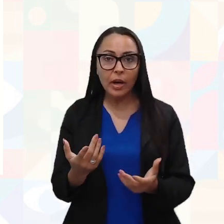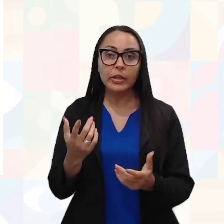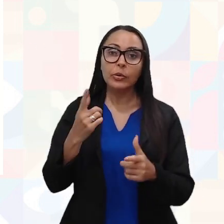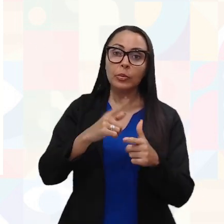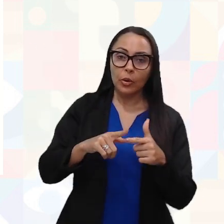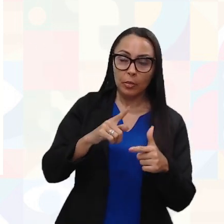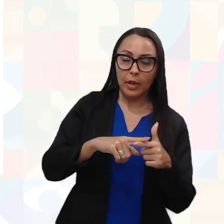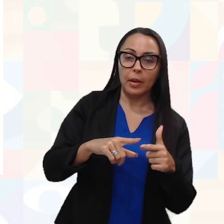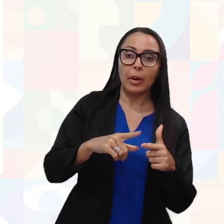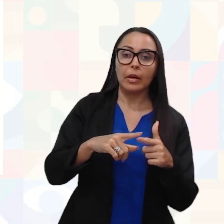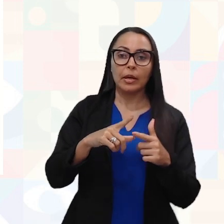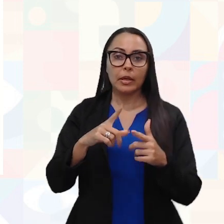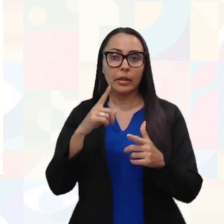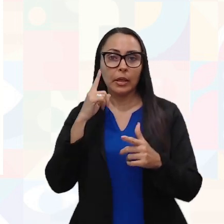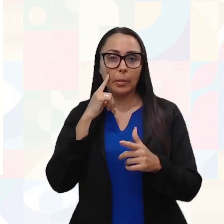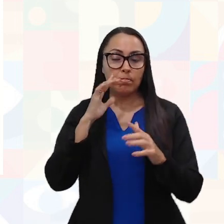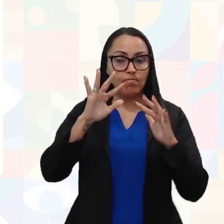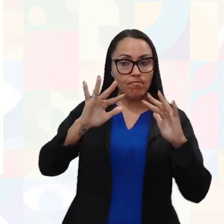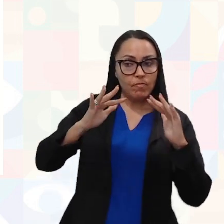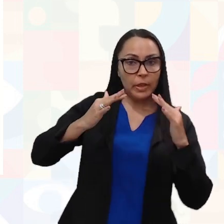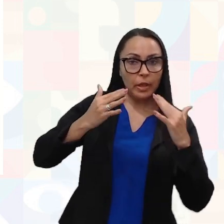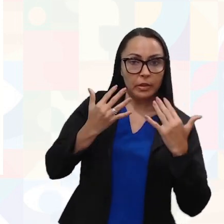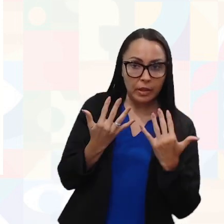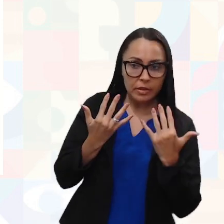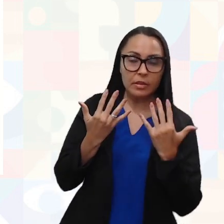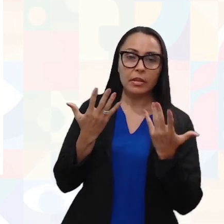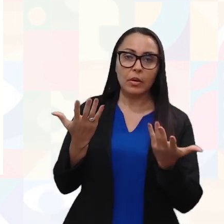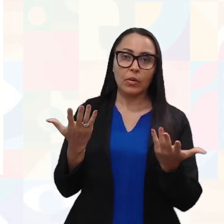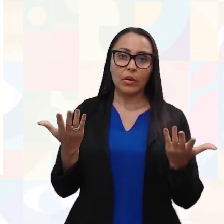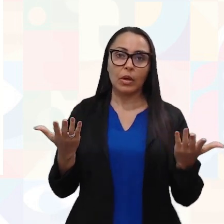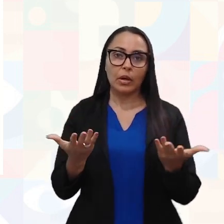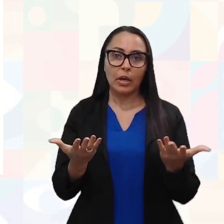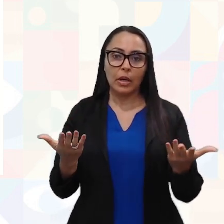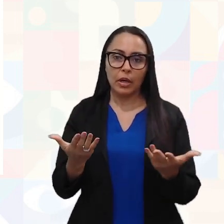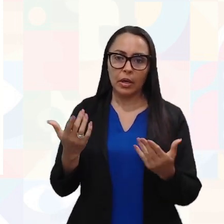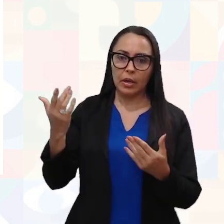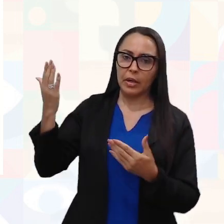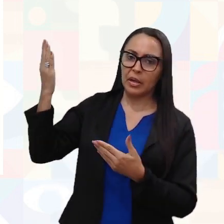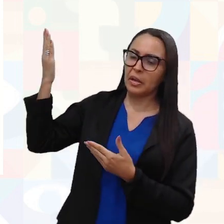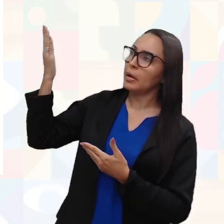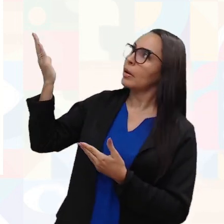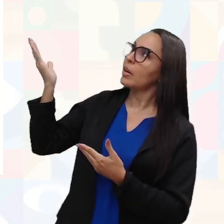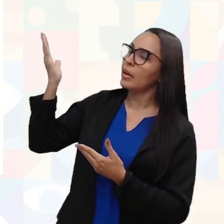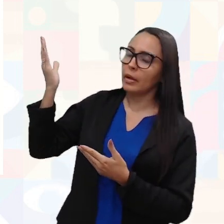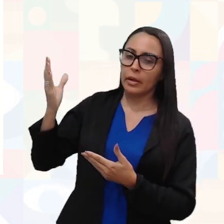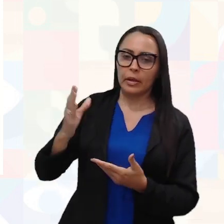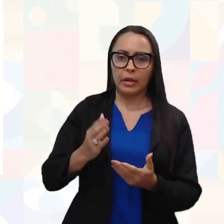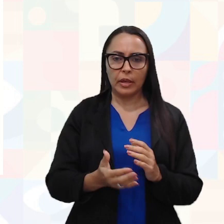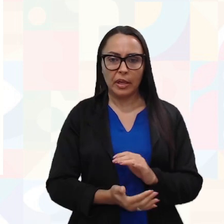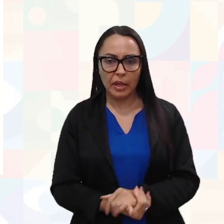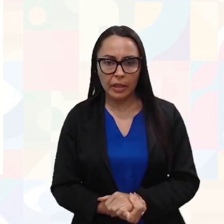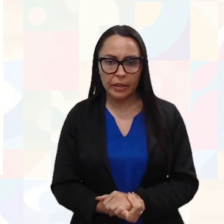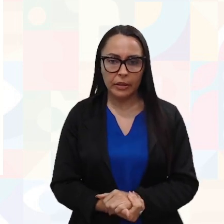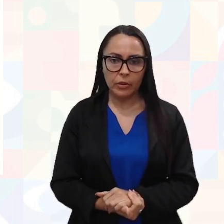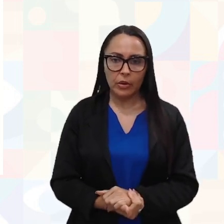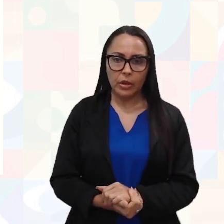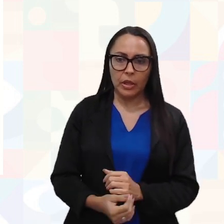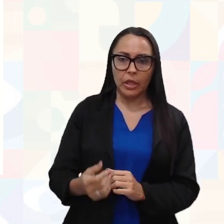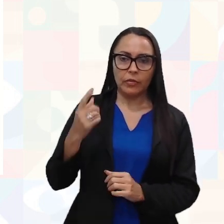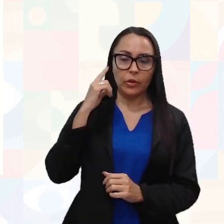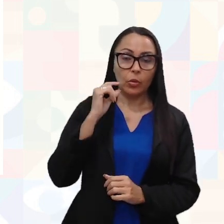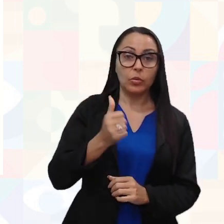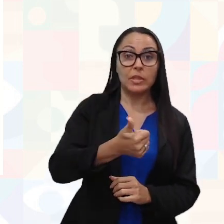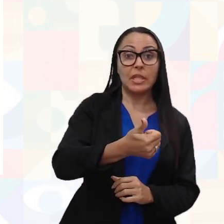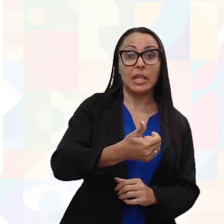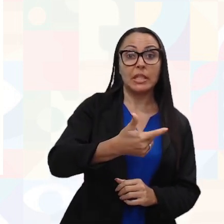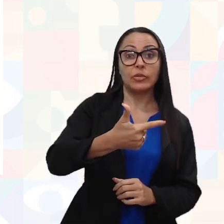exige a minha atenção neste exato momento é o defeito na produção da embalagem. Porque ele ficou com o grau crítico, 125.